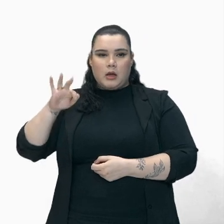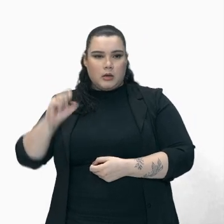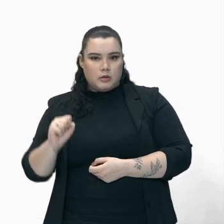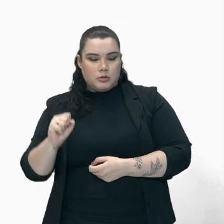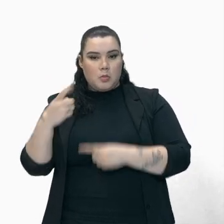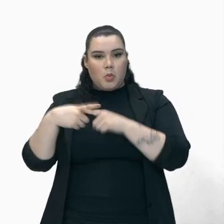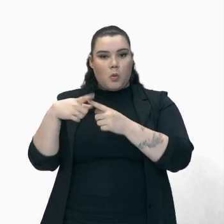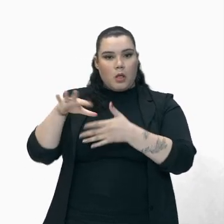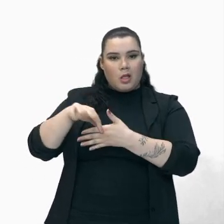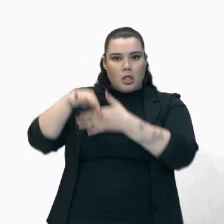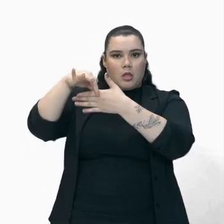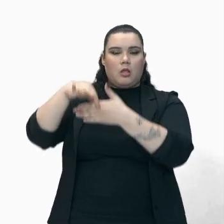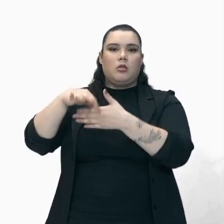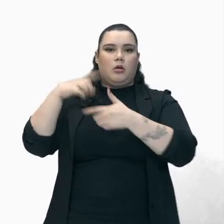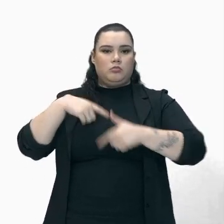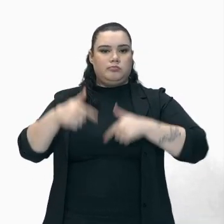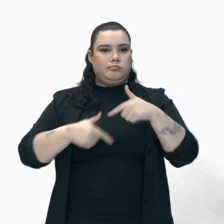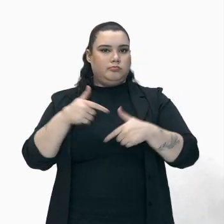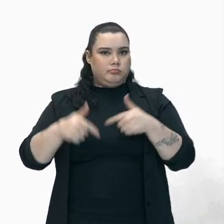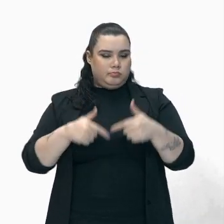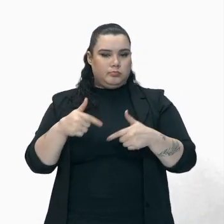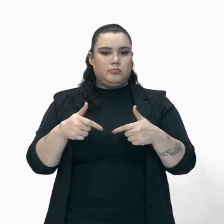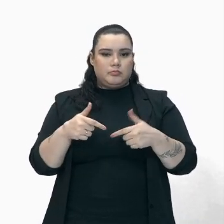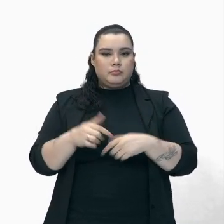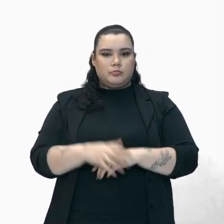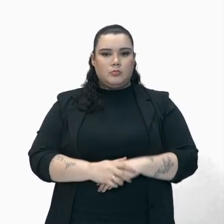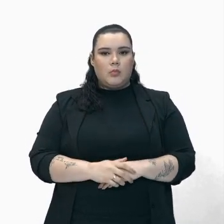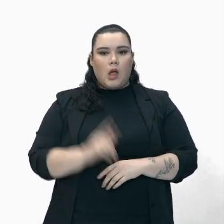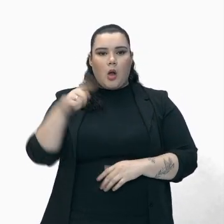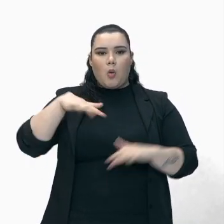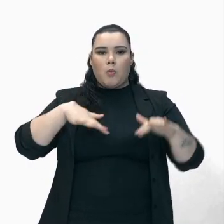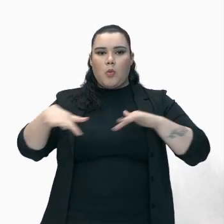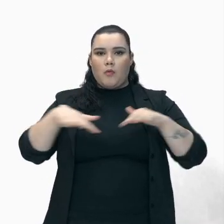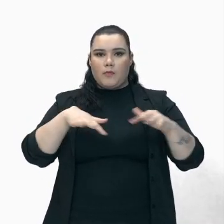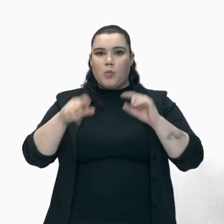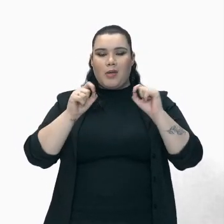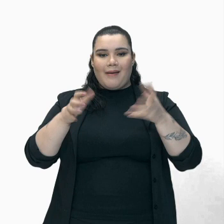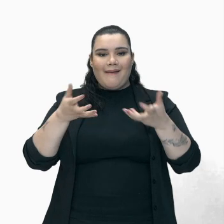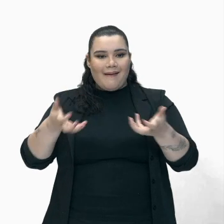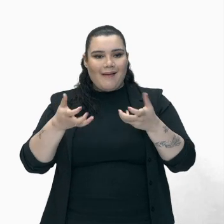Exerciam Esse ofício Foi um movimento De caráter